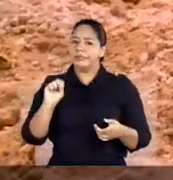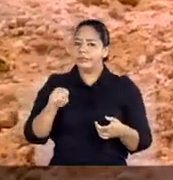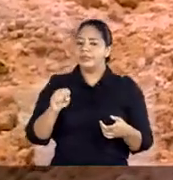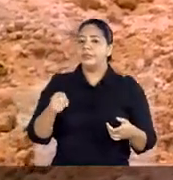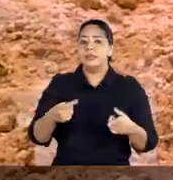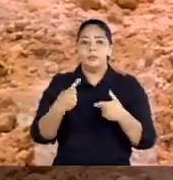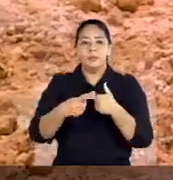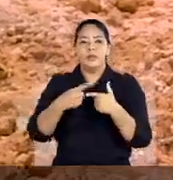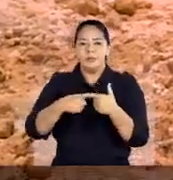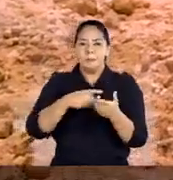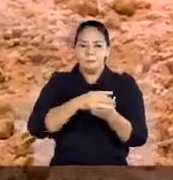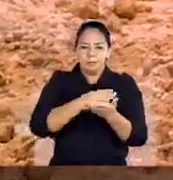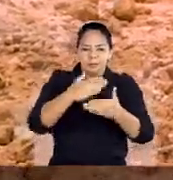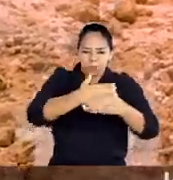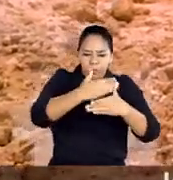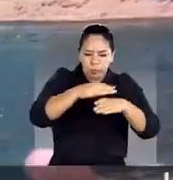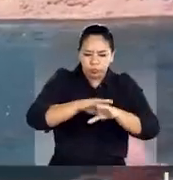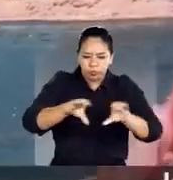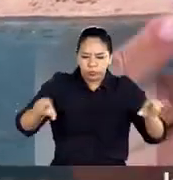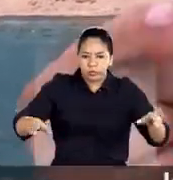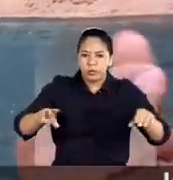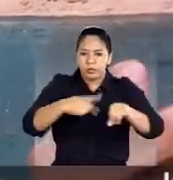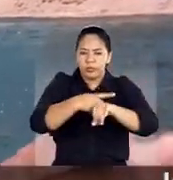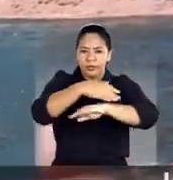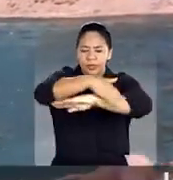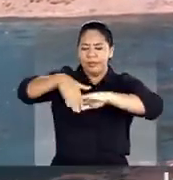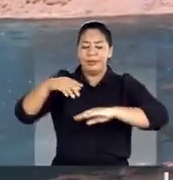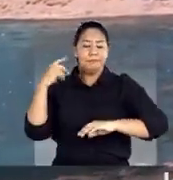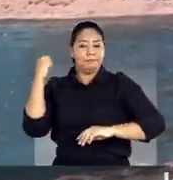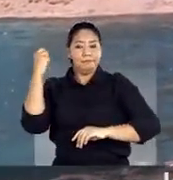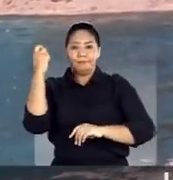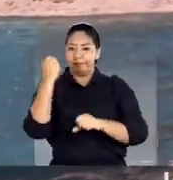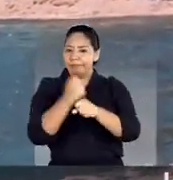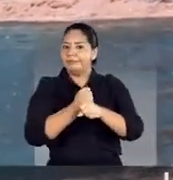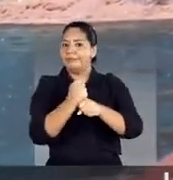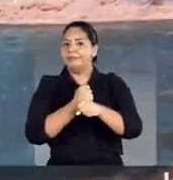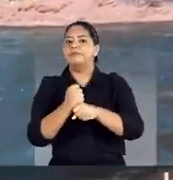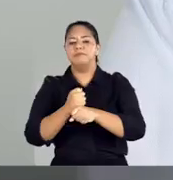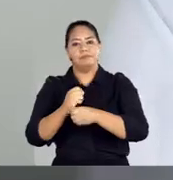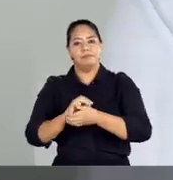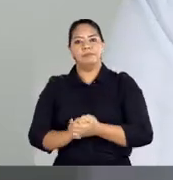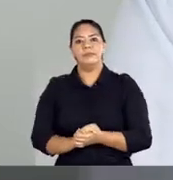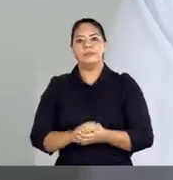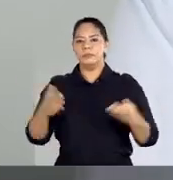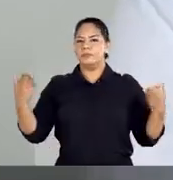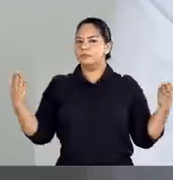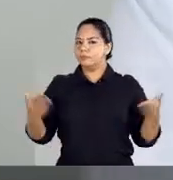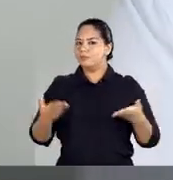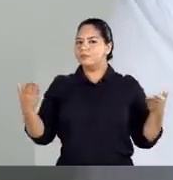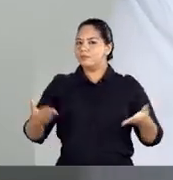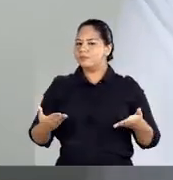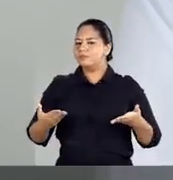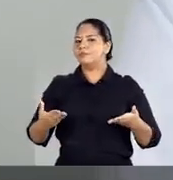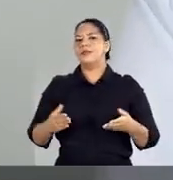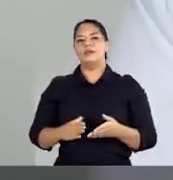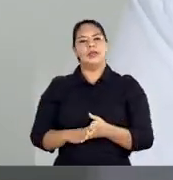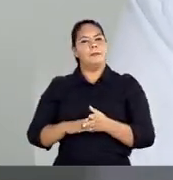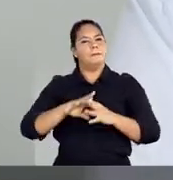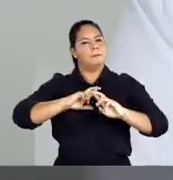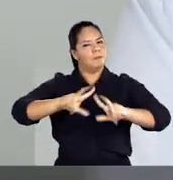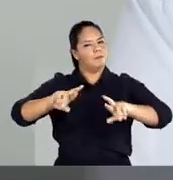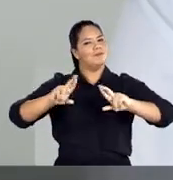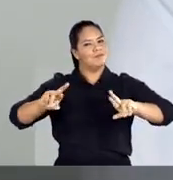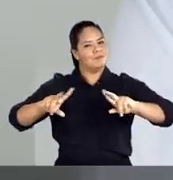Que a obra se começa de baixo pra cima Isso aqui é pra muito tempo, muitos anos que vai durar isso aqui Agora a situação vai ficar bem